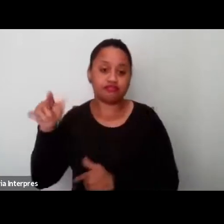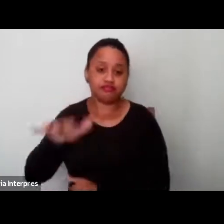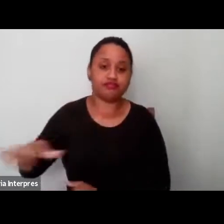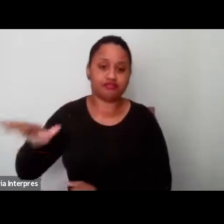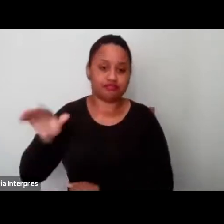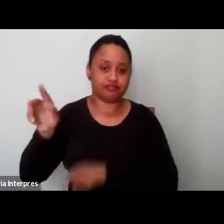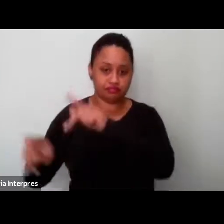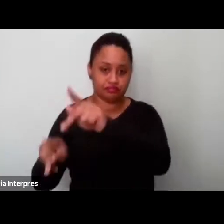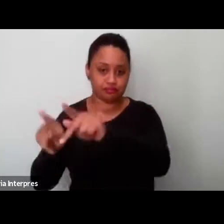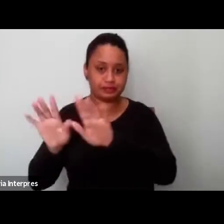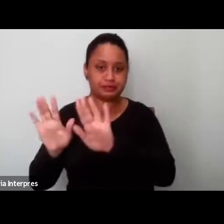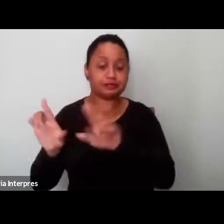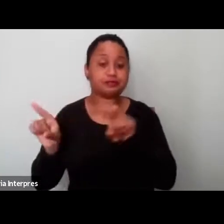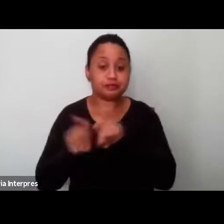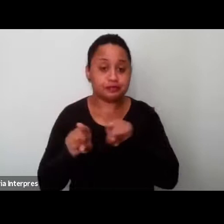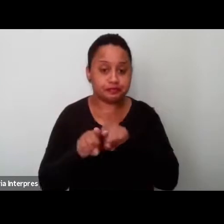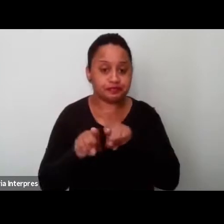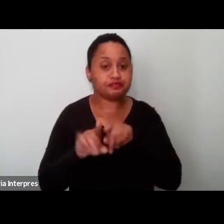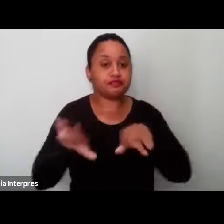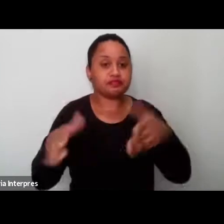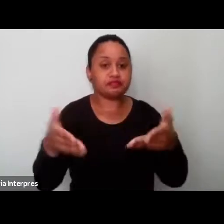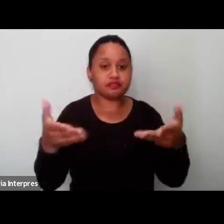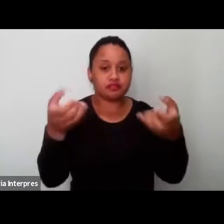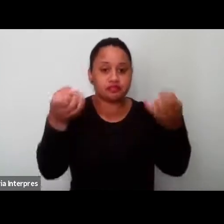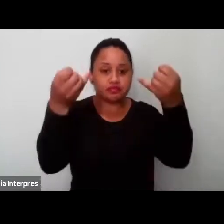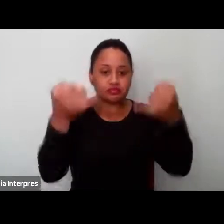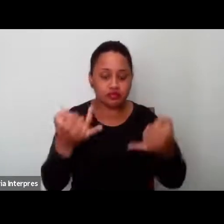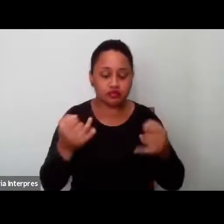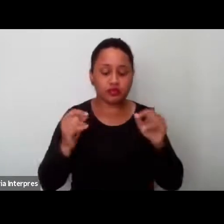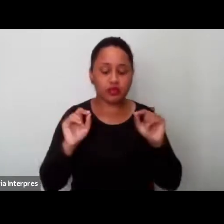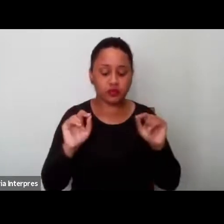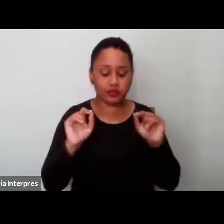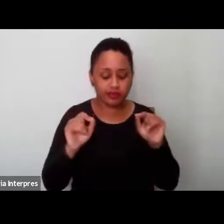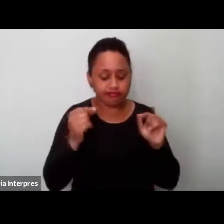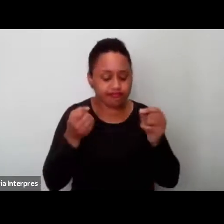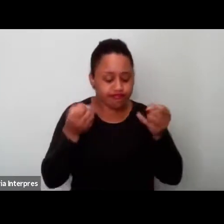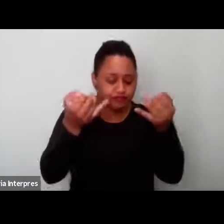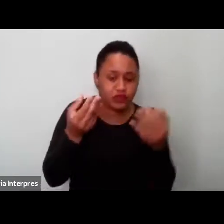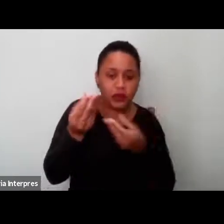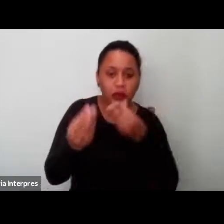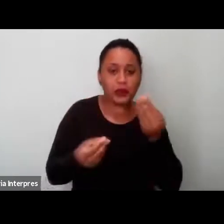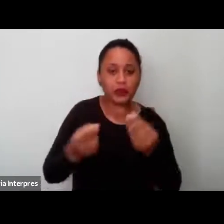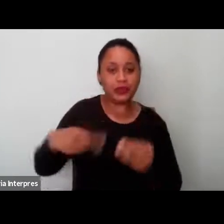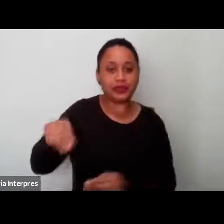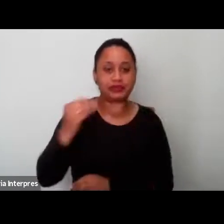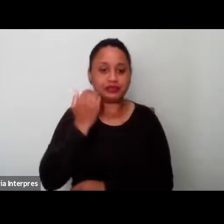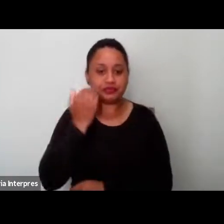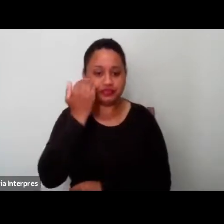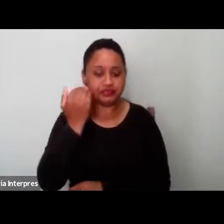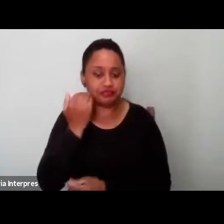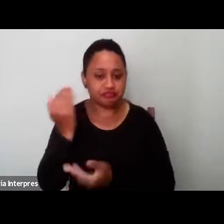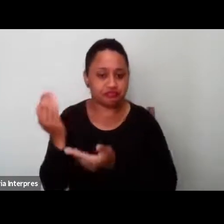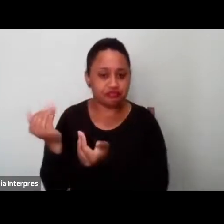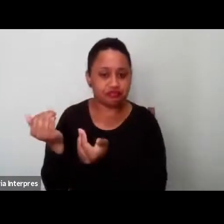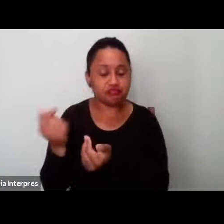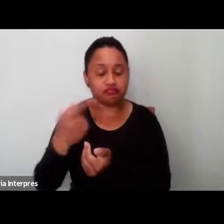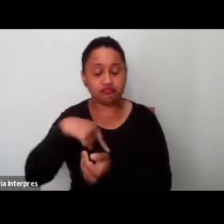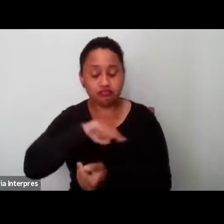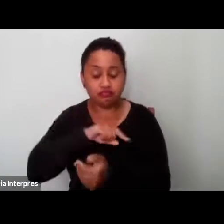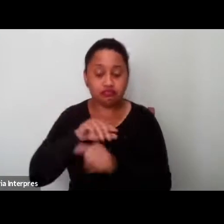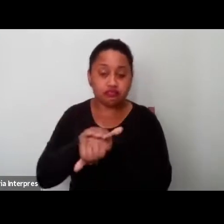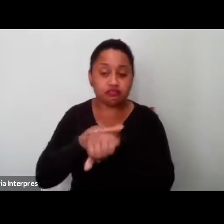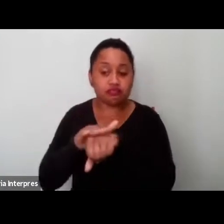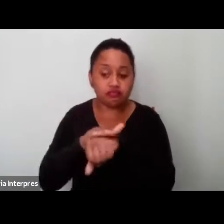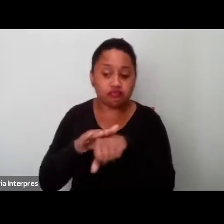falar um pouquinho dos adolescentes, né, esses adolescentes que nós entrevistamos, eles